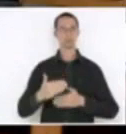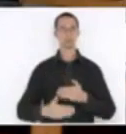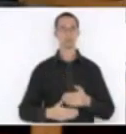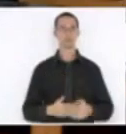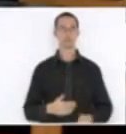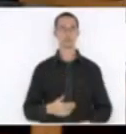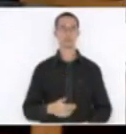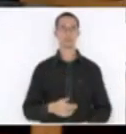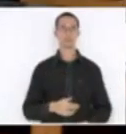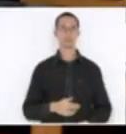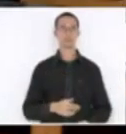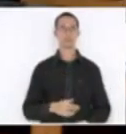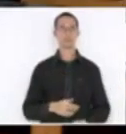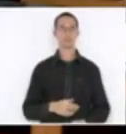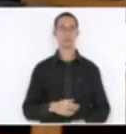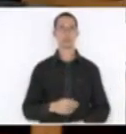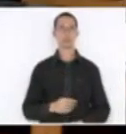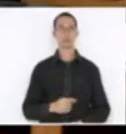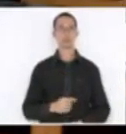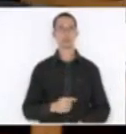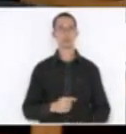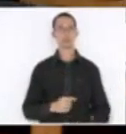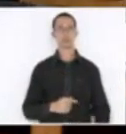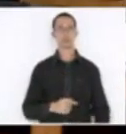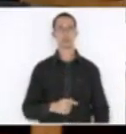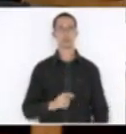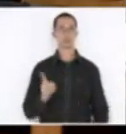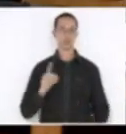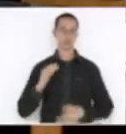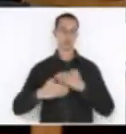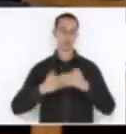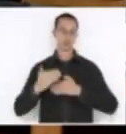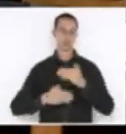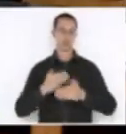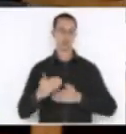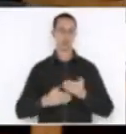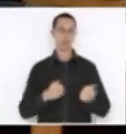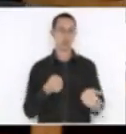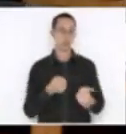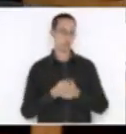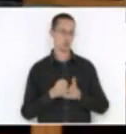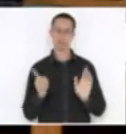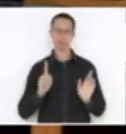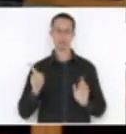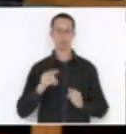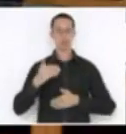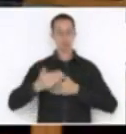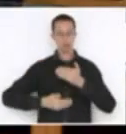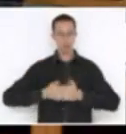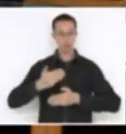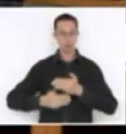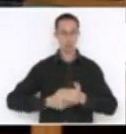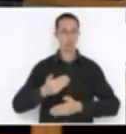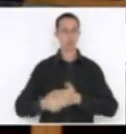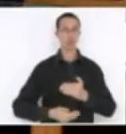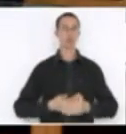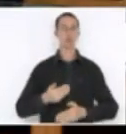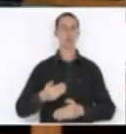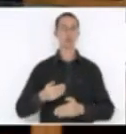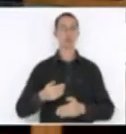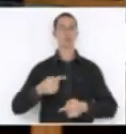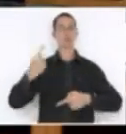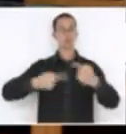alguém coloca embaixo do braço e ninguém vê onde é que está. Essa tramitou bastante tempo de sendo